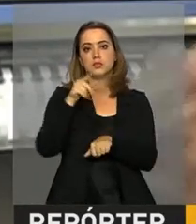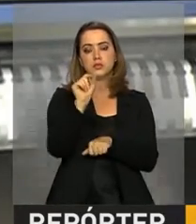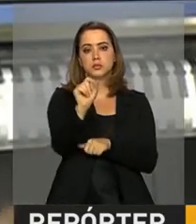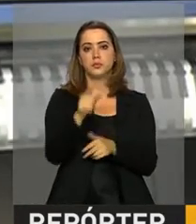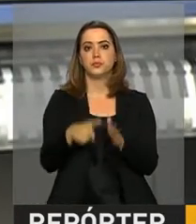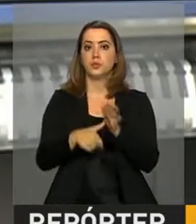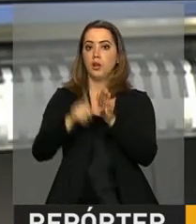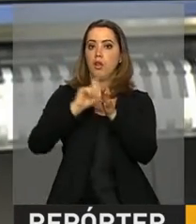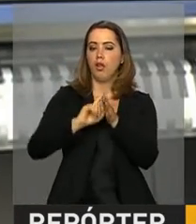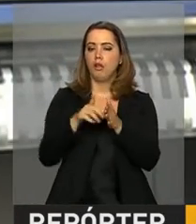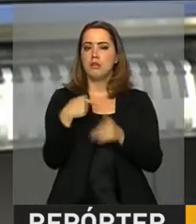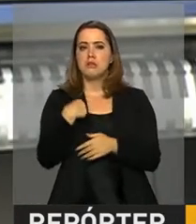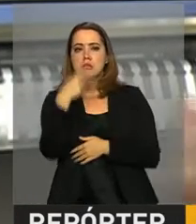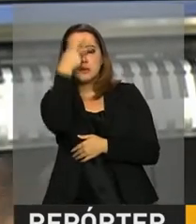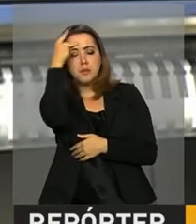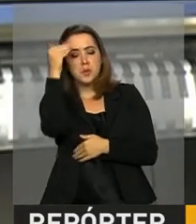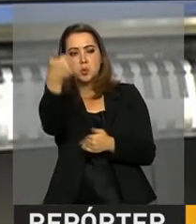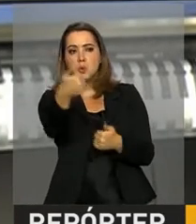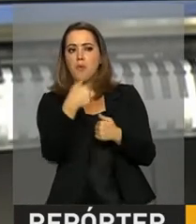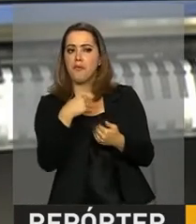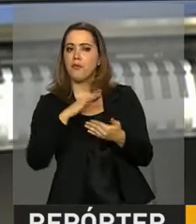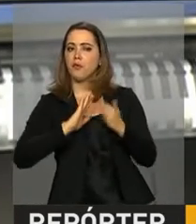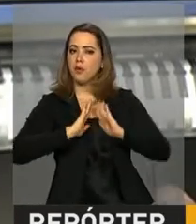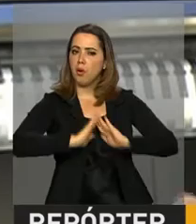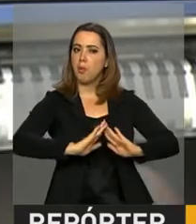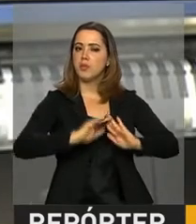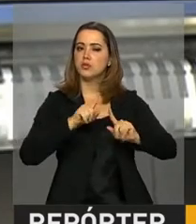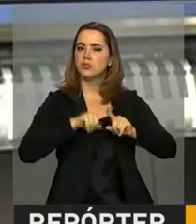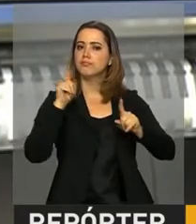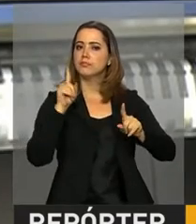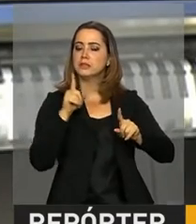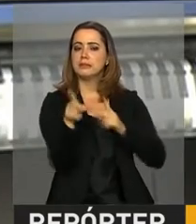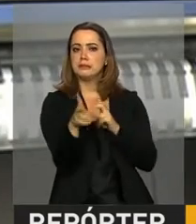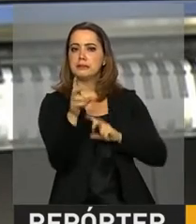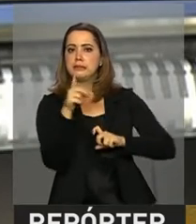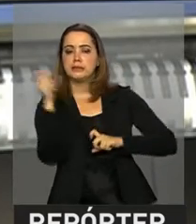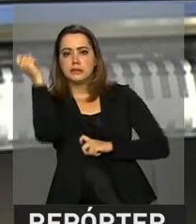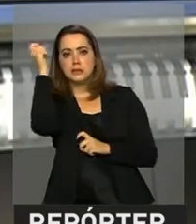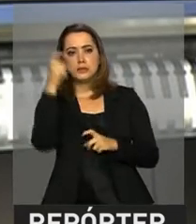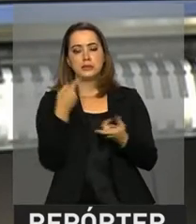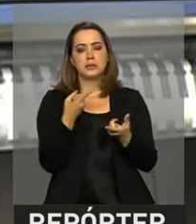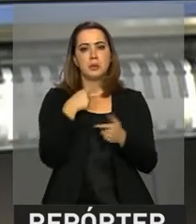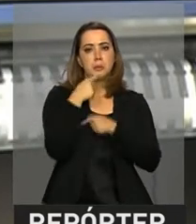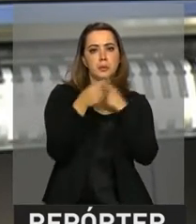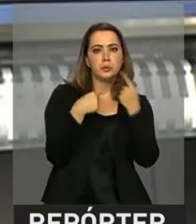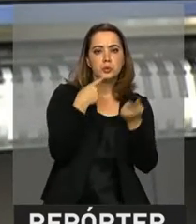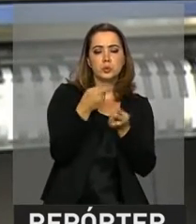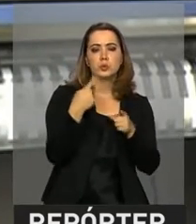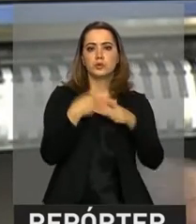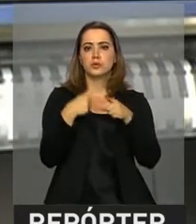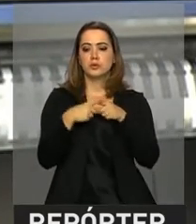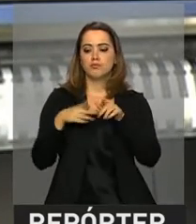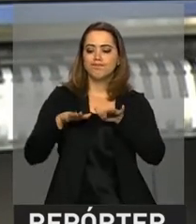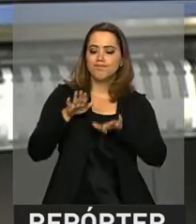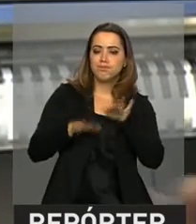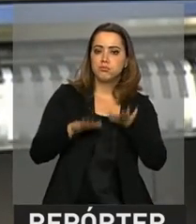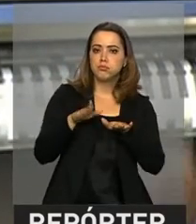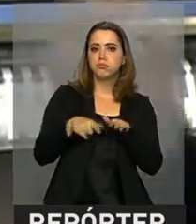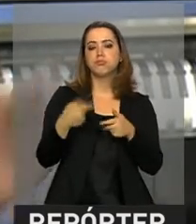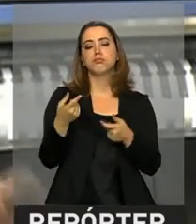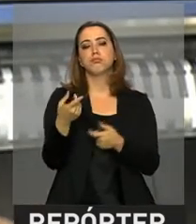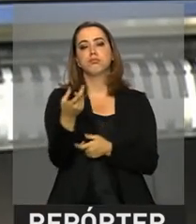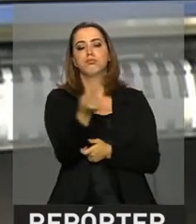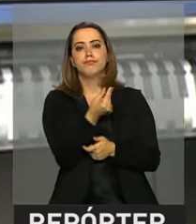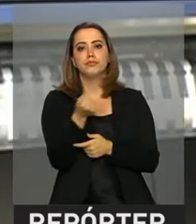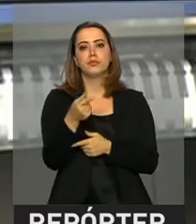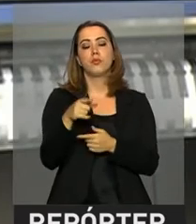com interesse de comprar os produtos e continuar investindo, mas com um cenário tão estável como estávamos passando, decidiam